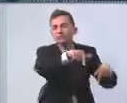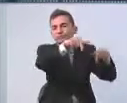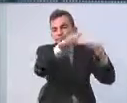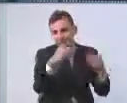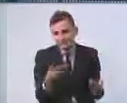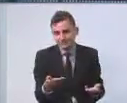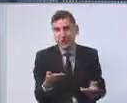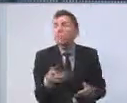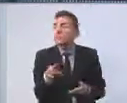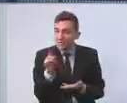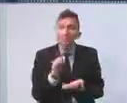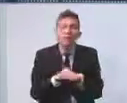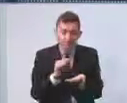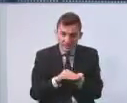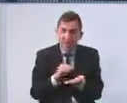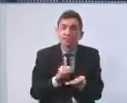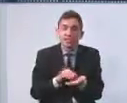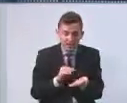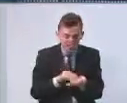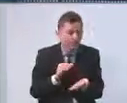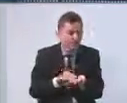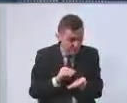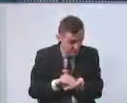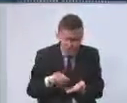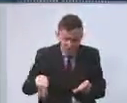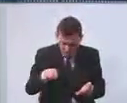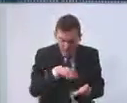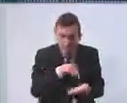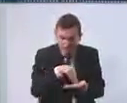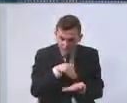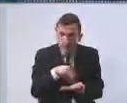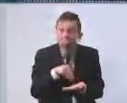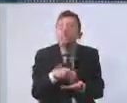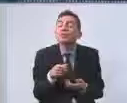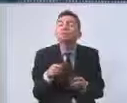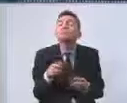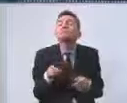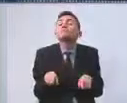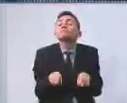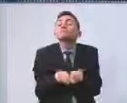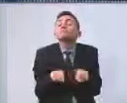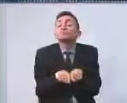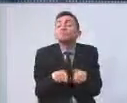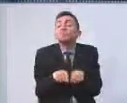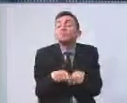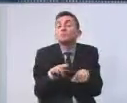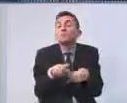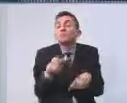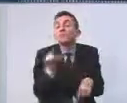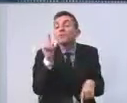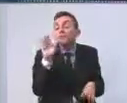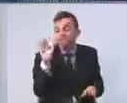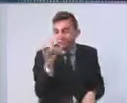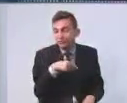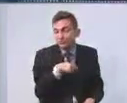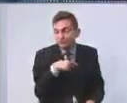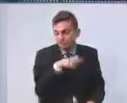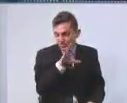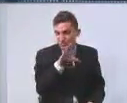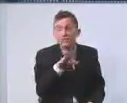vereador. É uma necessidade. Tem que ter. Precisamos. Precisamos. Até porque tem uma outra situação. No processo de